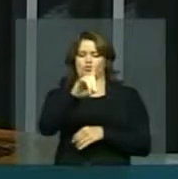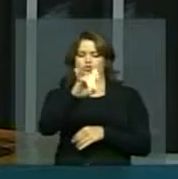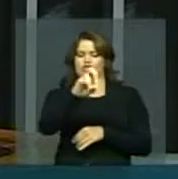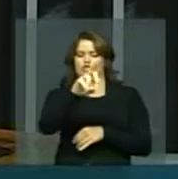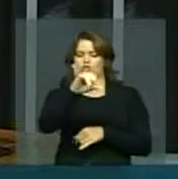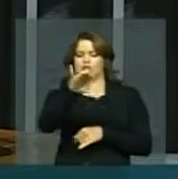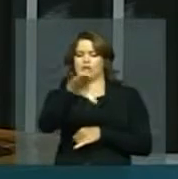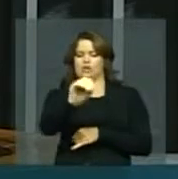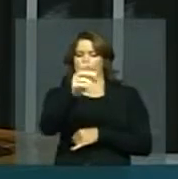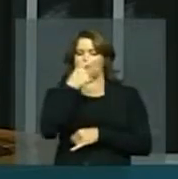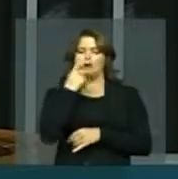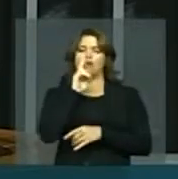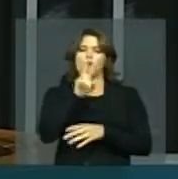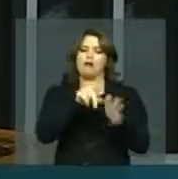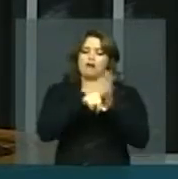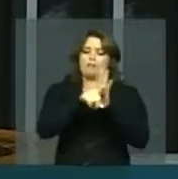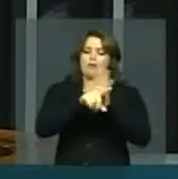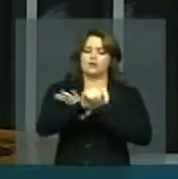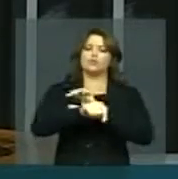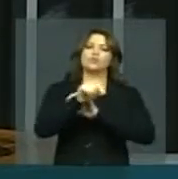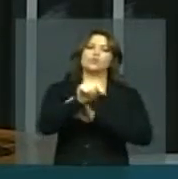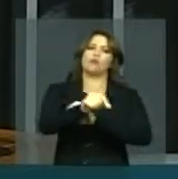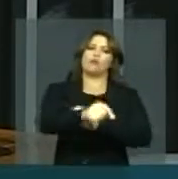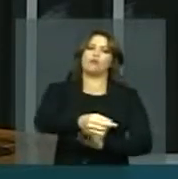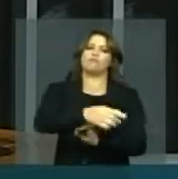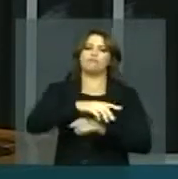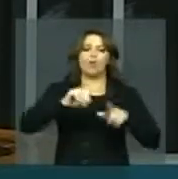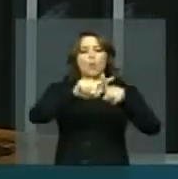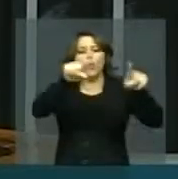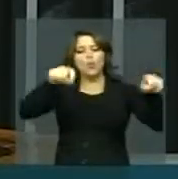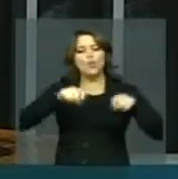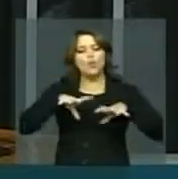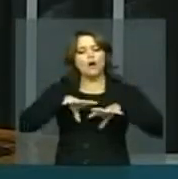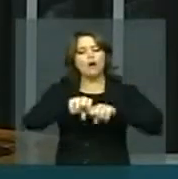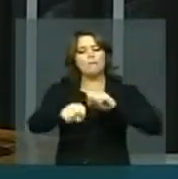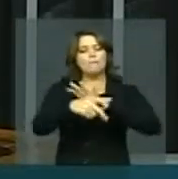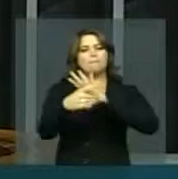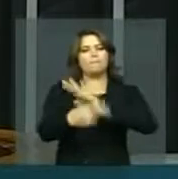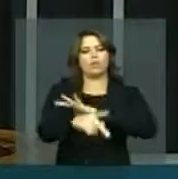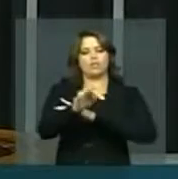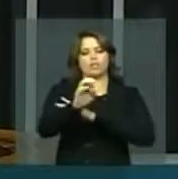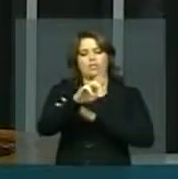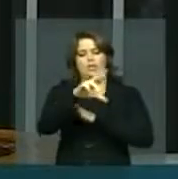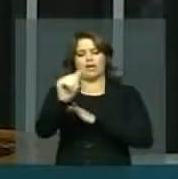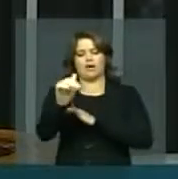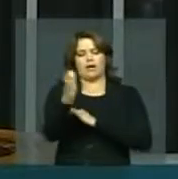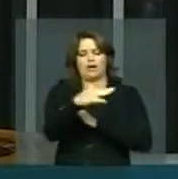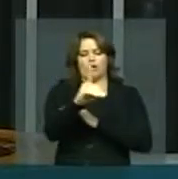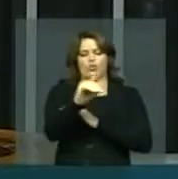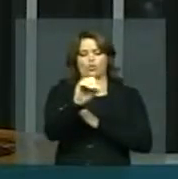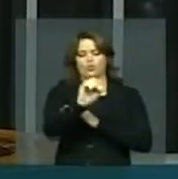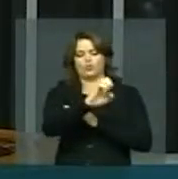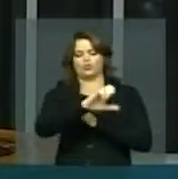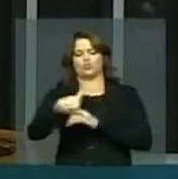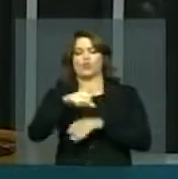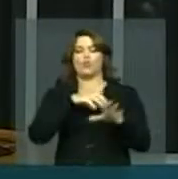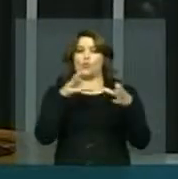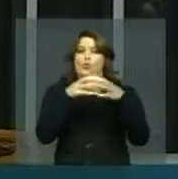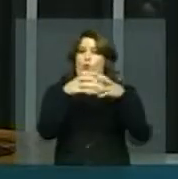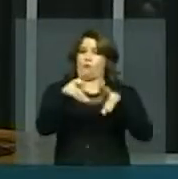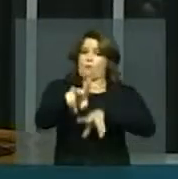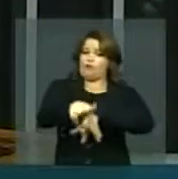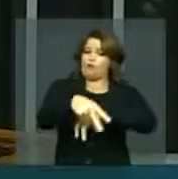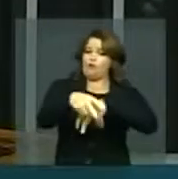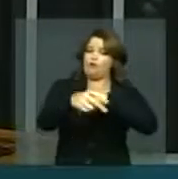apreciado a demarcação da reserva Terra do Sol e a bancada ruralista